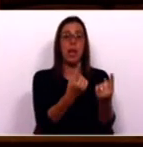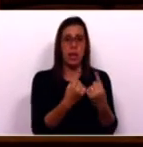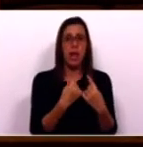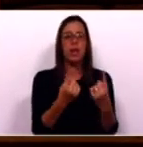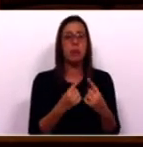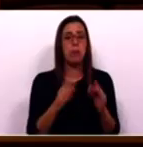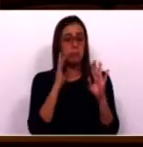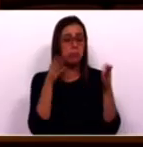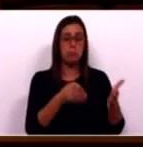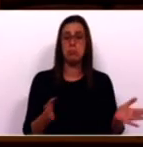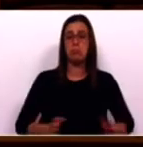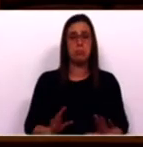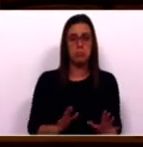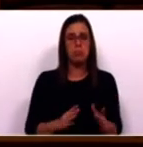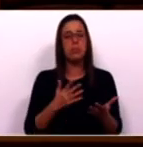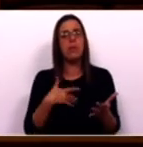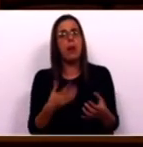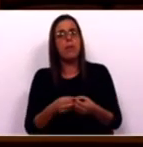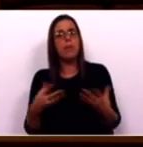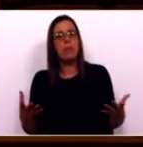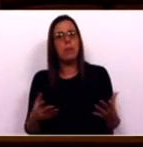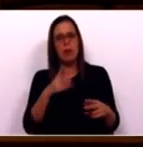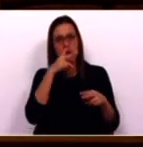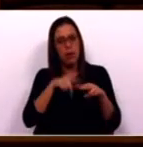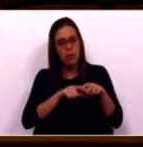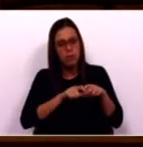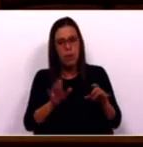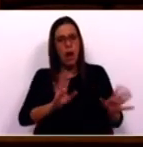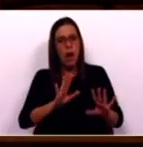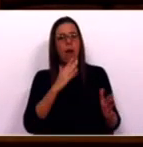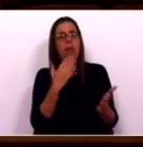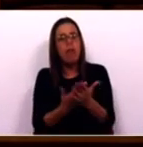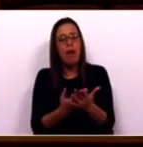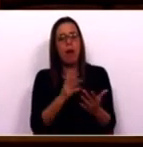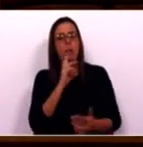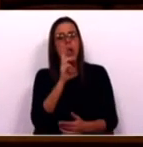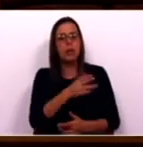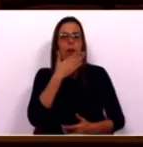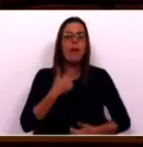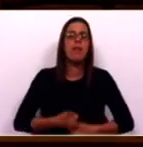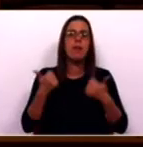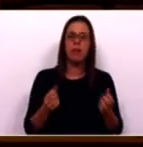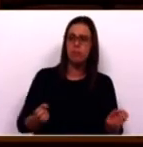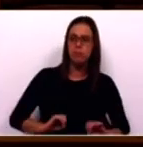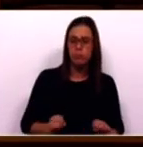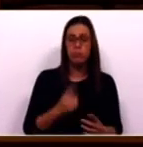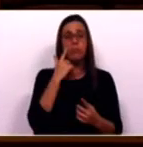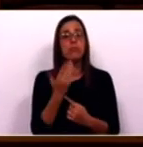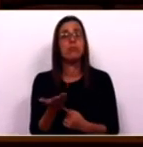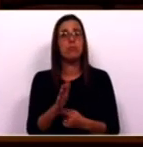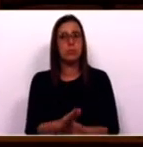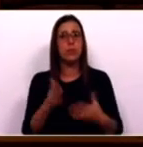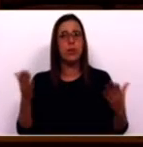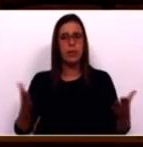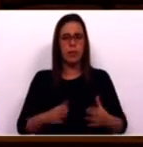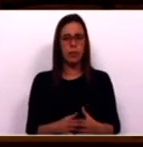não se trabalha para acrescente e ininterruptamente prestar uma oferta eficaz. Veja-se, por exemplo,